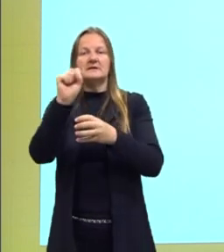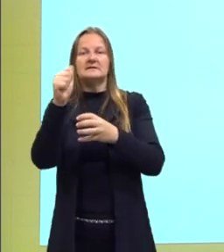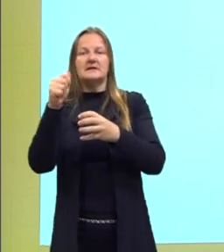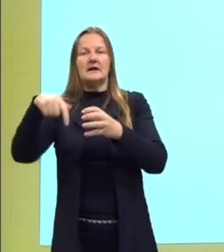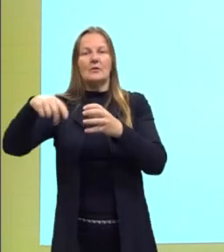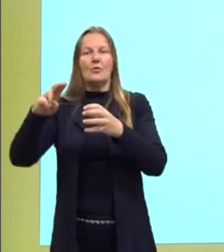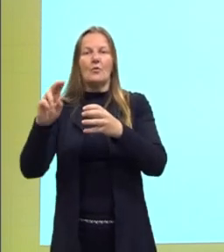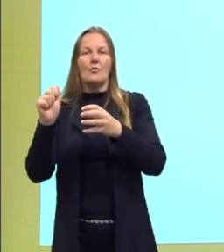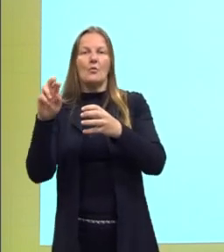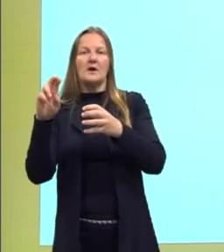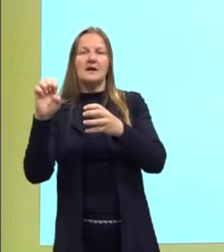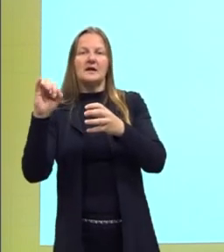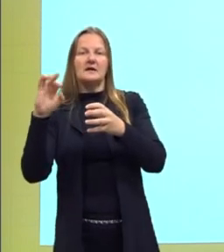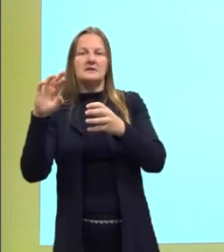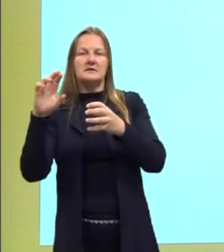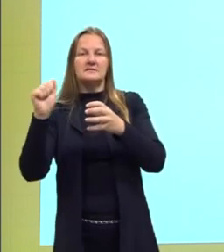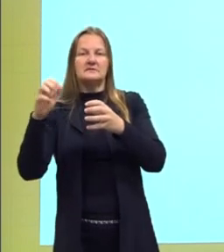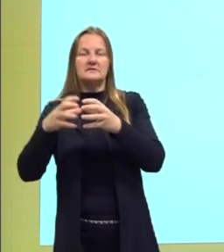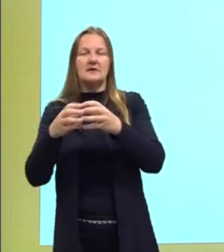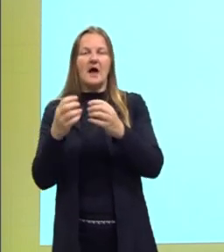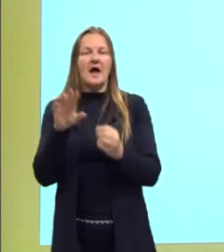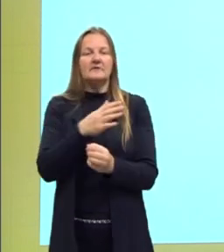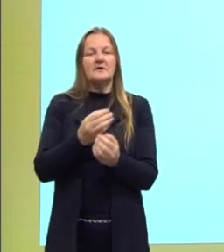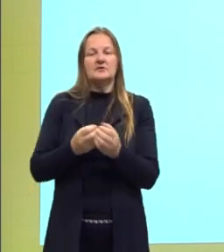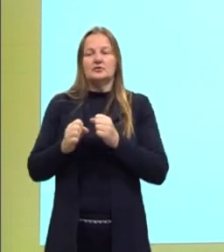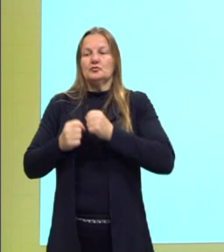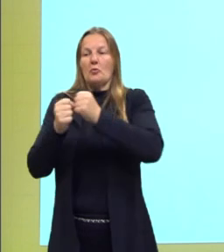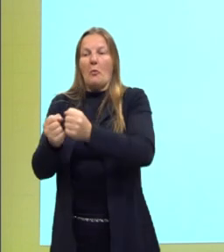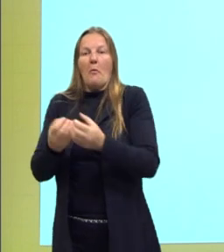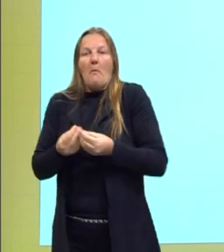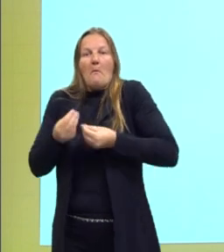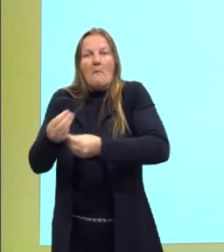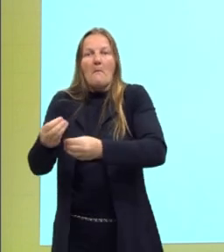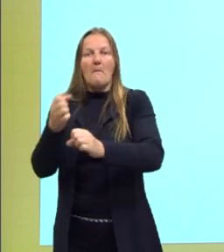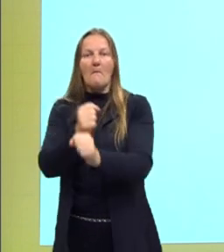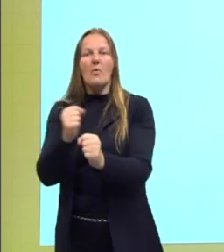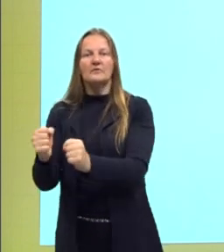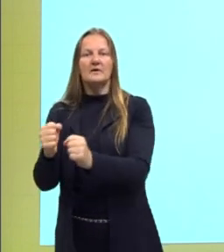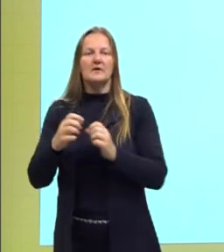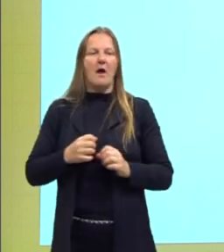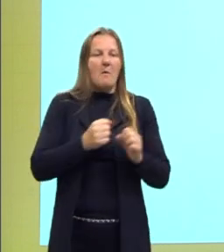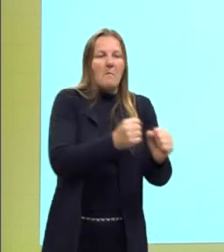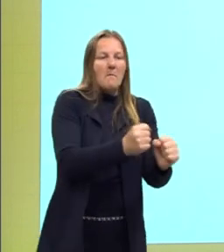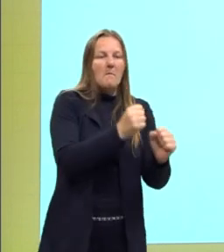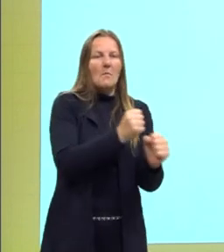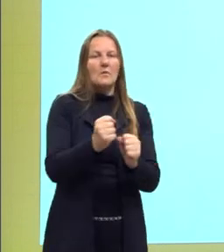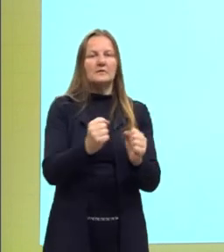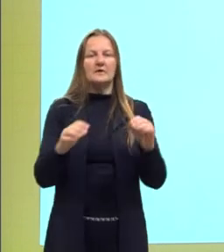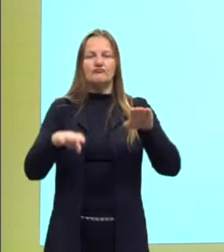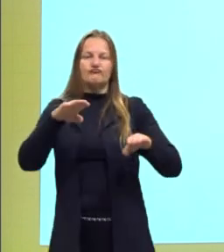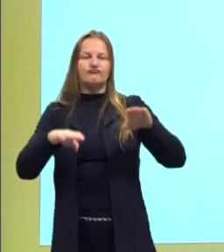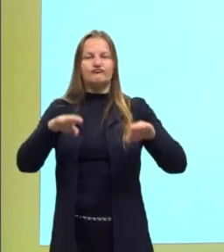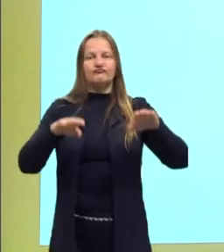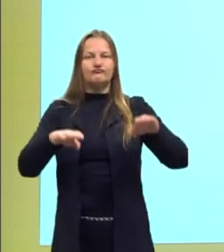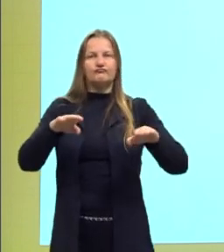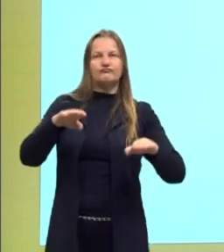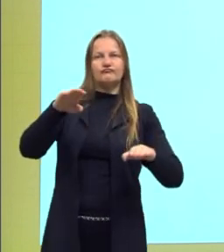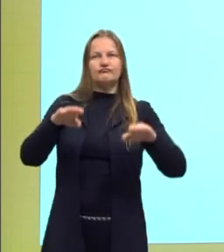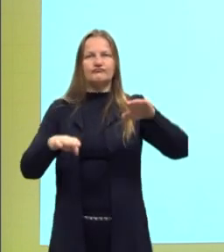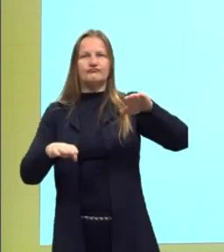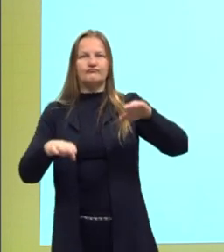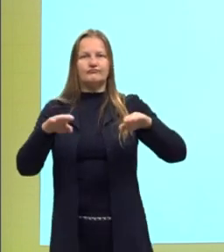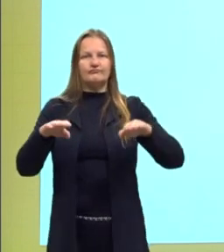ora, dava o poder para um desses grupos. Em um outro momento, quando esse grupo já estava muito poderoso, o outro grupo estava descontente,